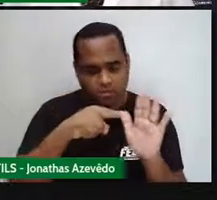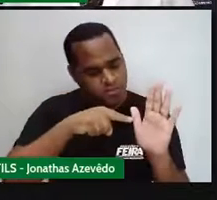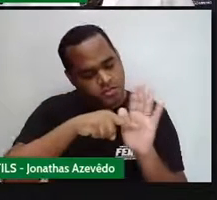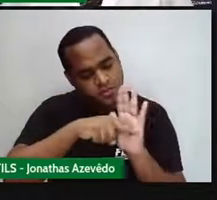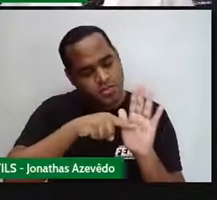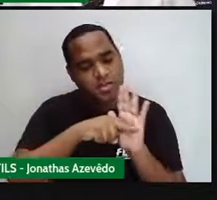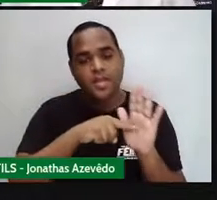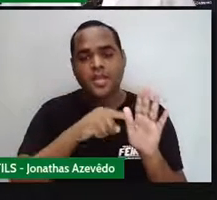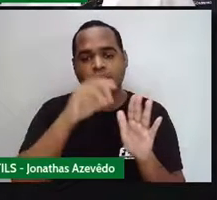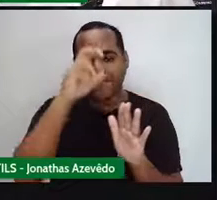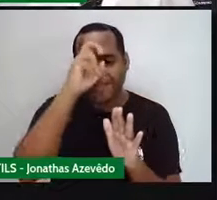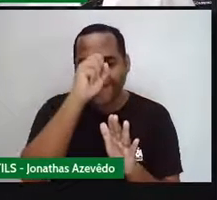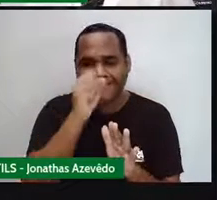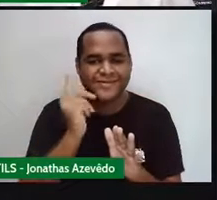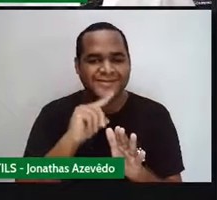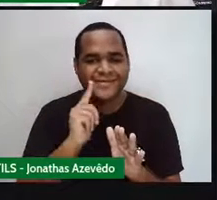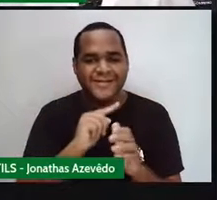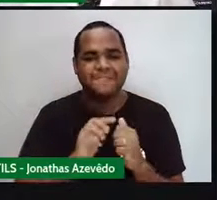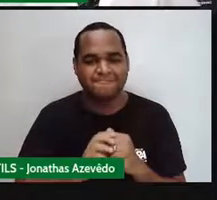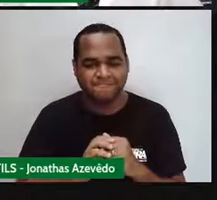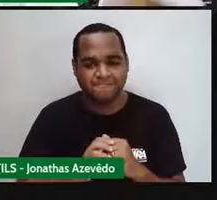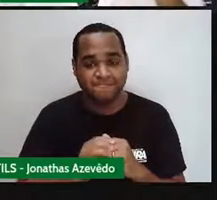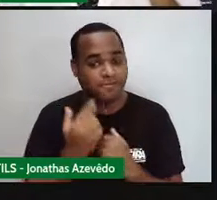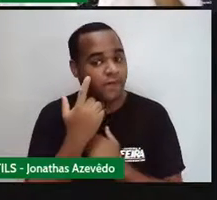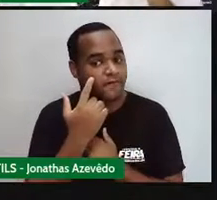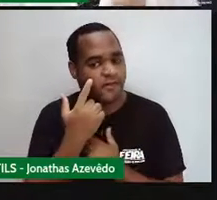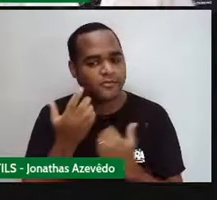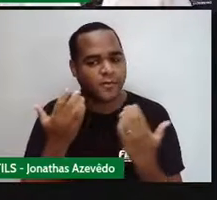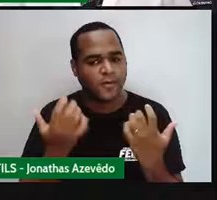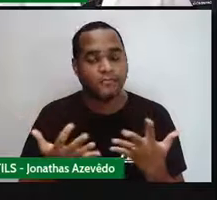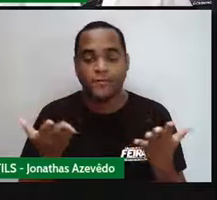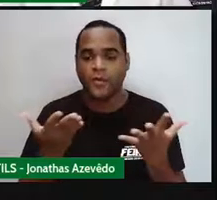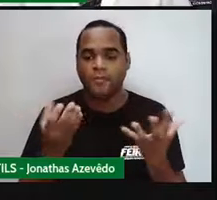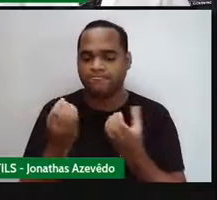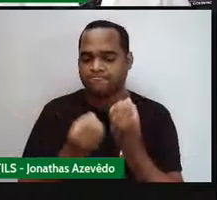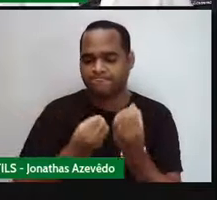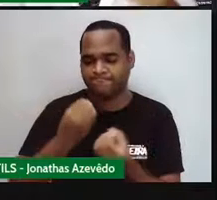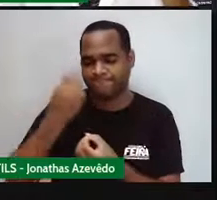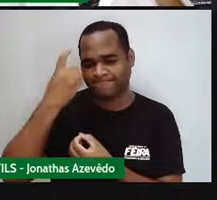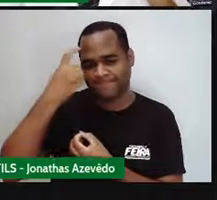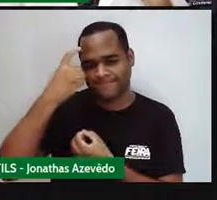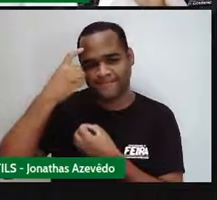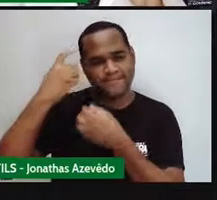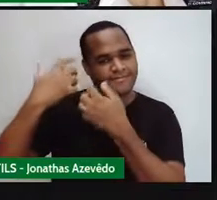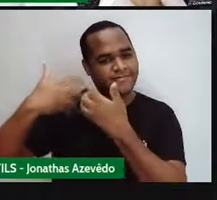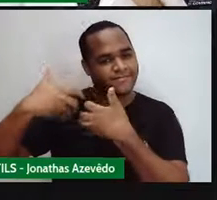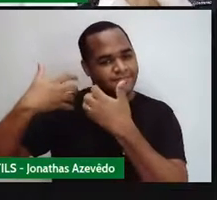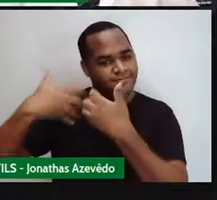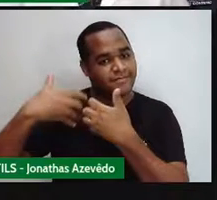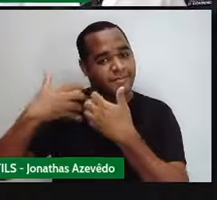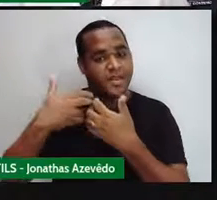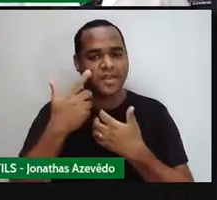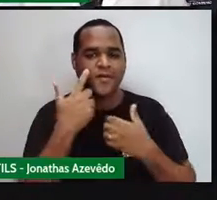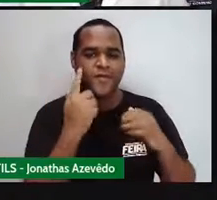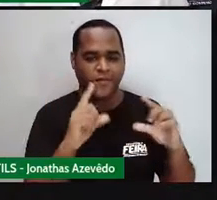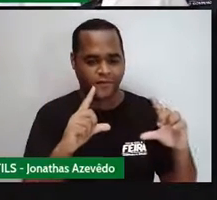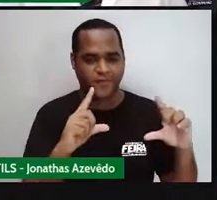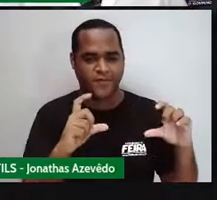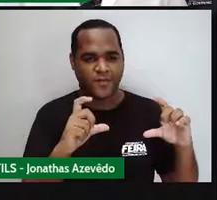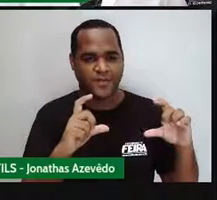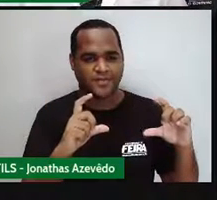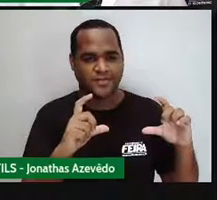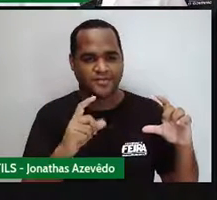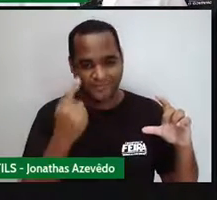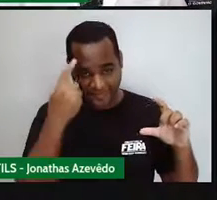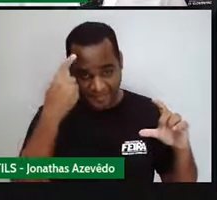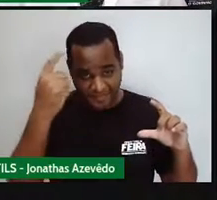aprender. Então, olha só. O é que a gente tem aqui? Vamos pensar, vamos olhar para essas figuras, né? E